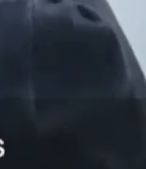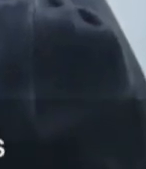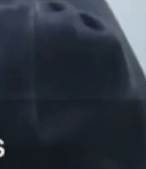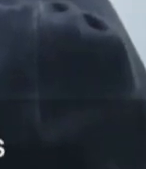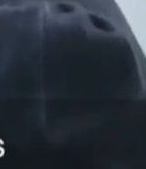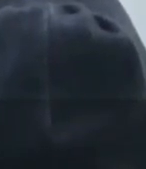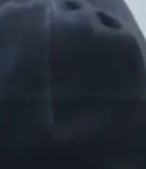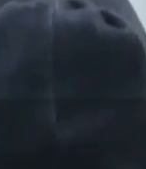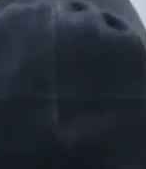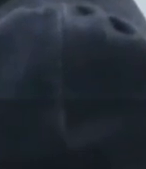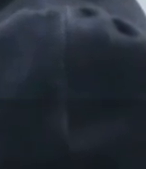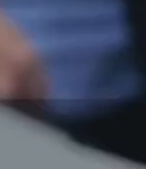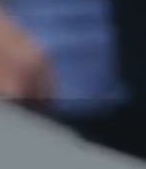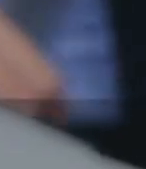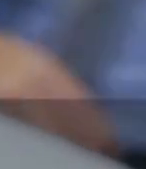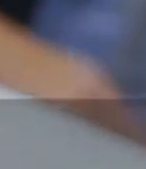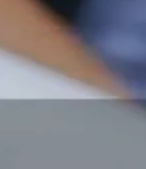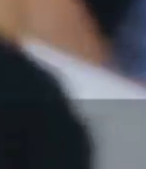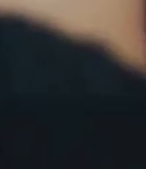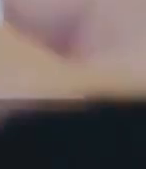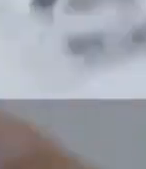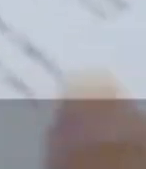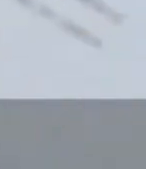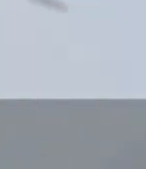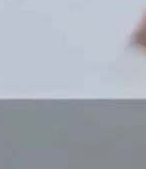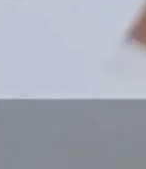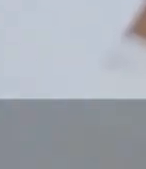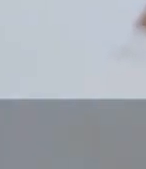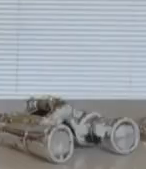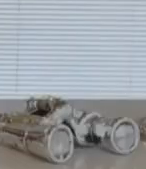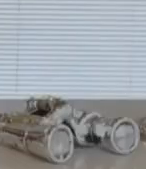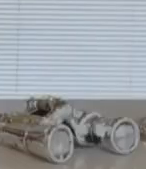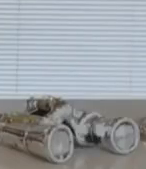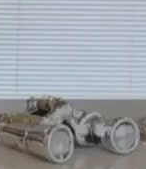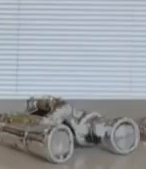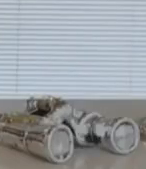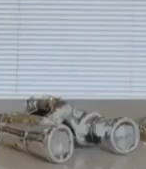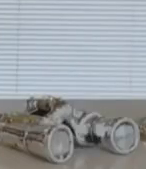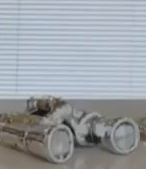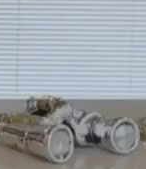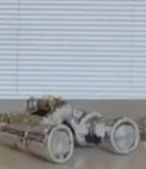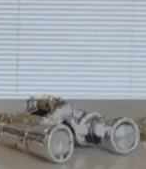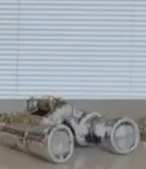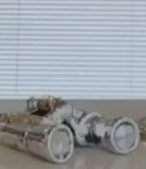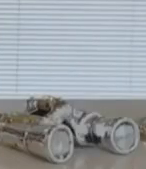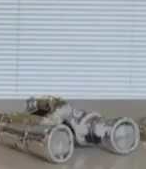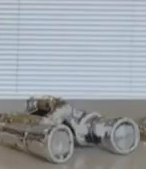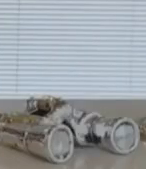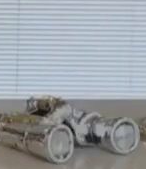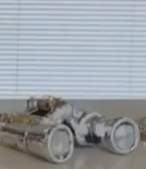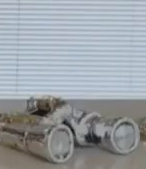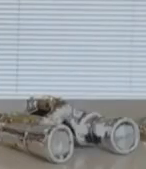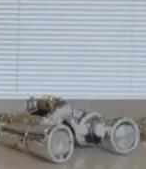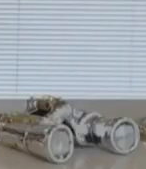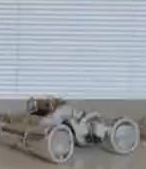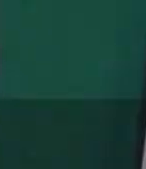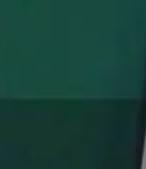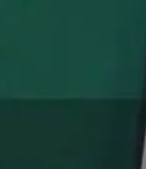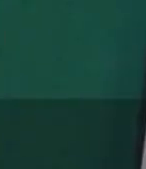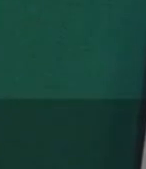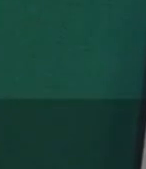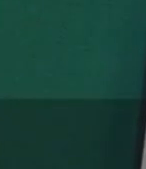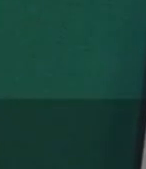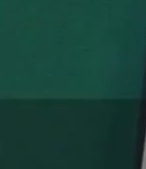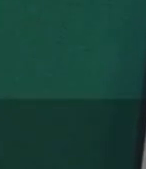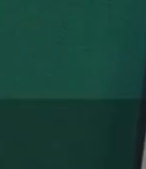milhares de jovens construam o seu futuro com dignidade. As empresas parceiras do CIE ganham força para crescer,